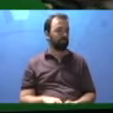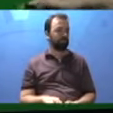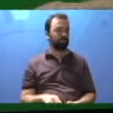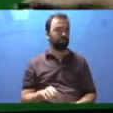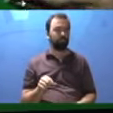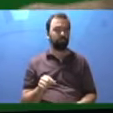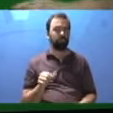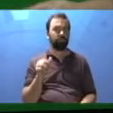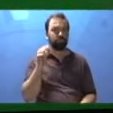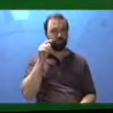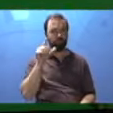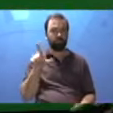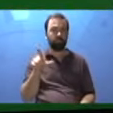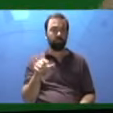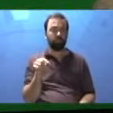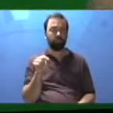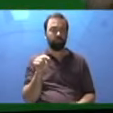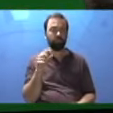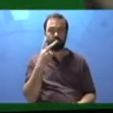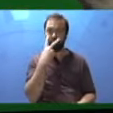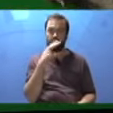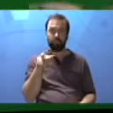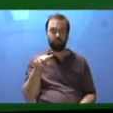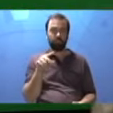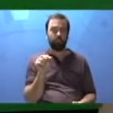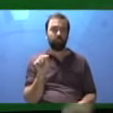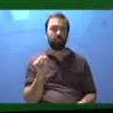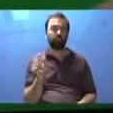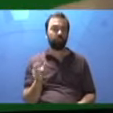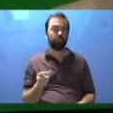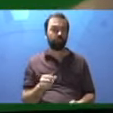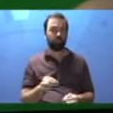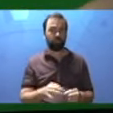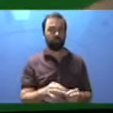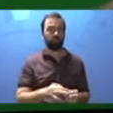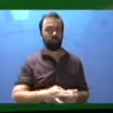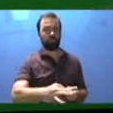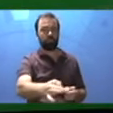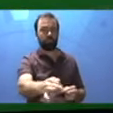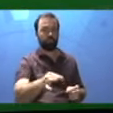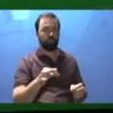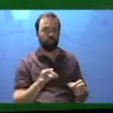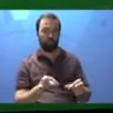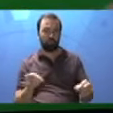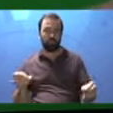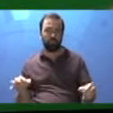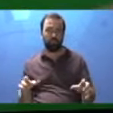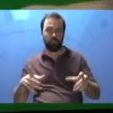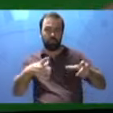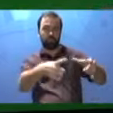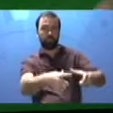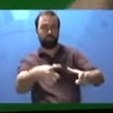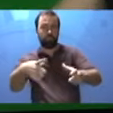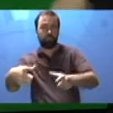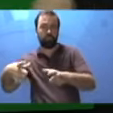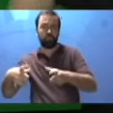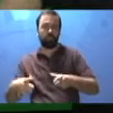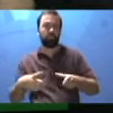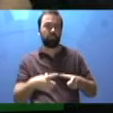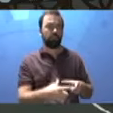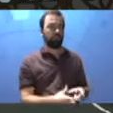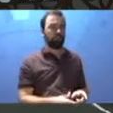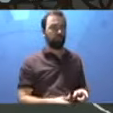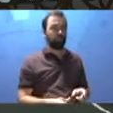O que é possível ver e o que não é possível ver? Eu vejo a distância e eu vejo os espaços.